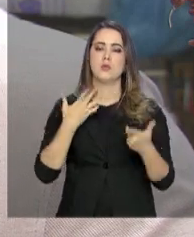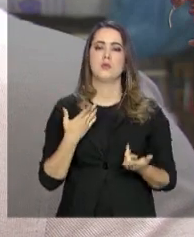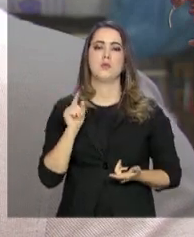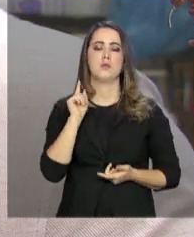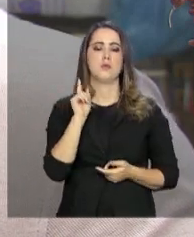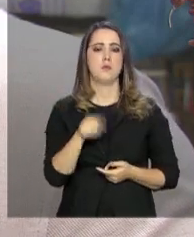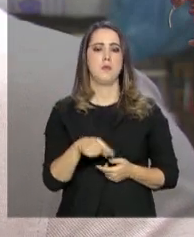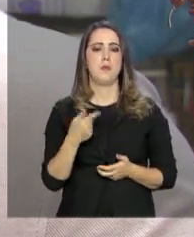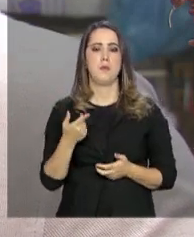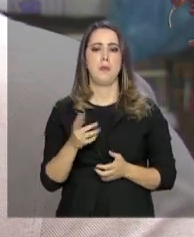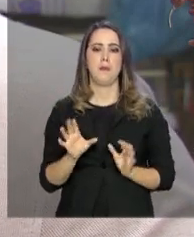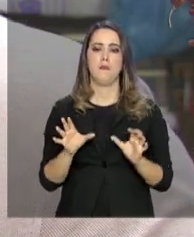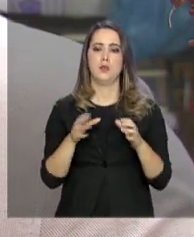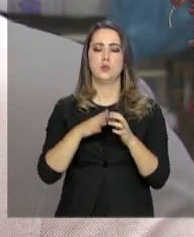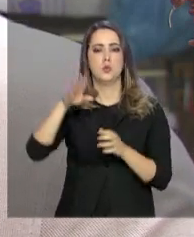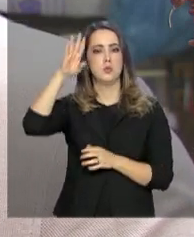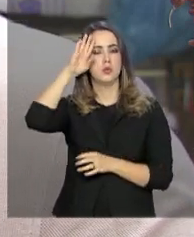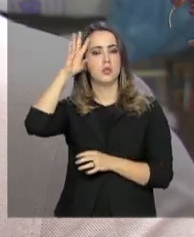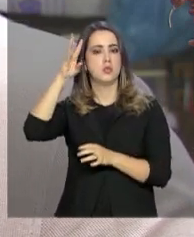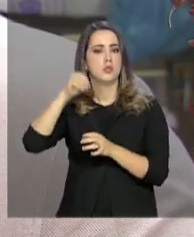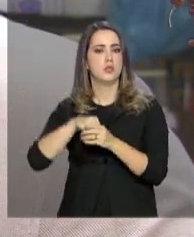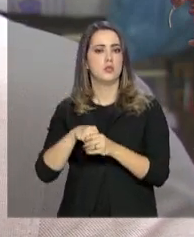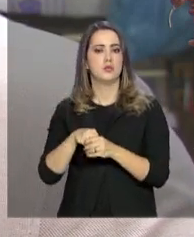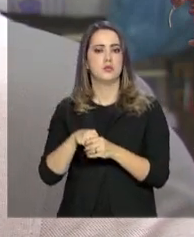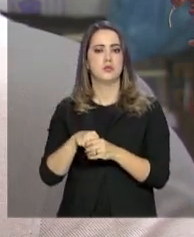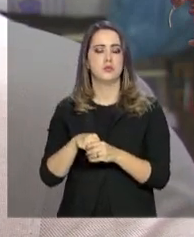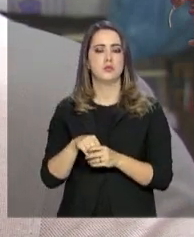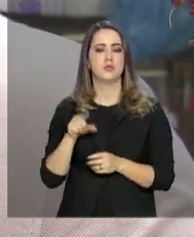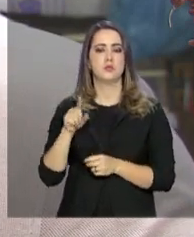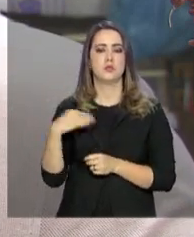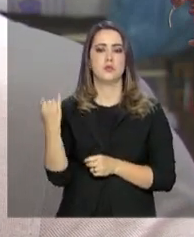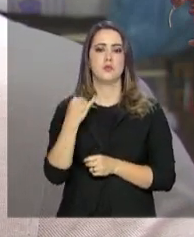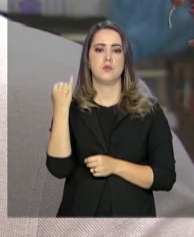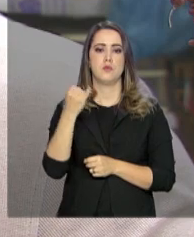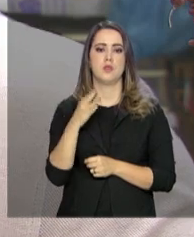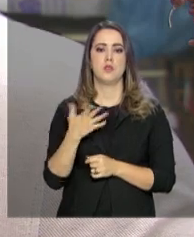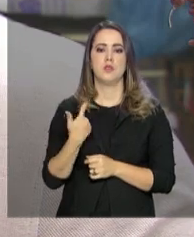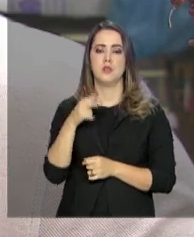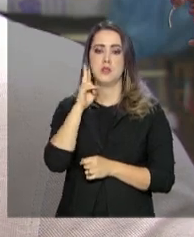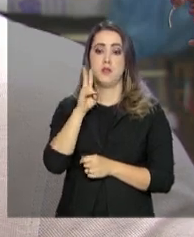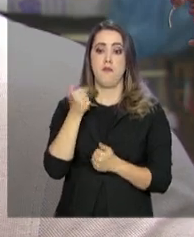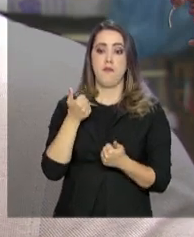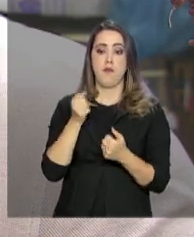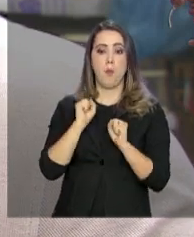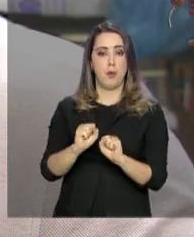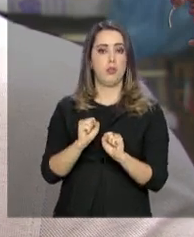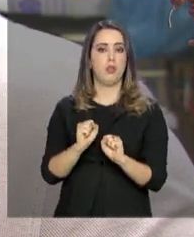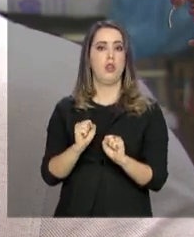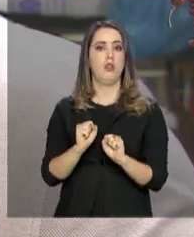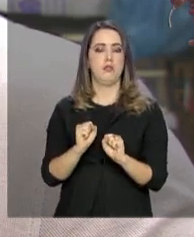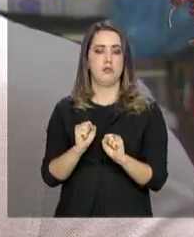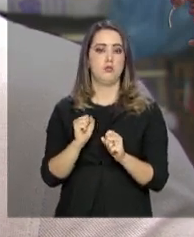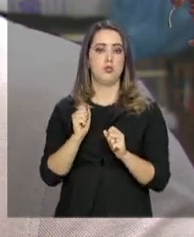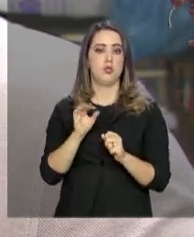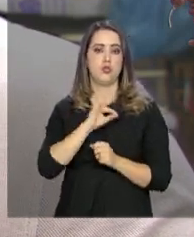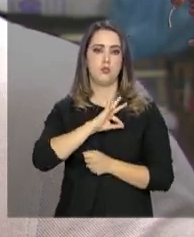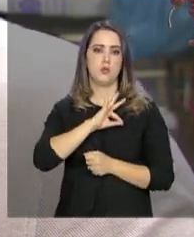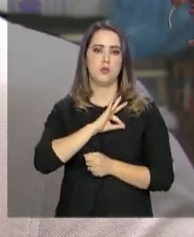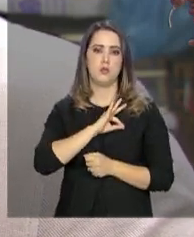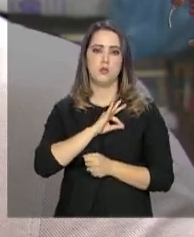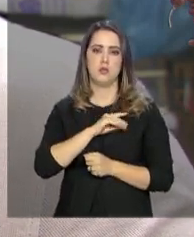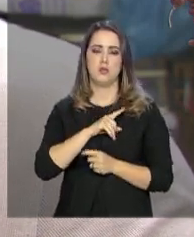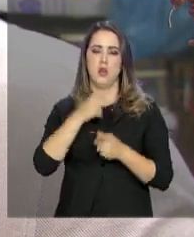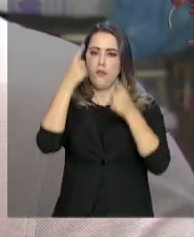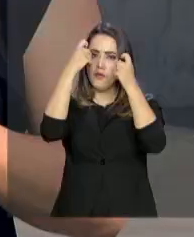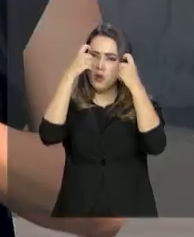E tanto na intervenção, eu acho isso fundamental, onde você vê o poder de polícia, você vê que o